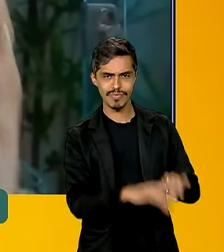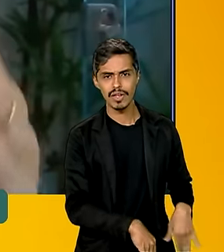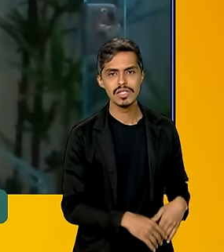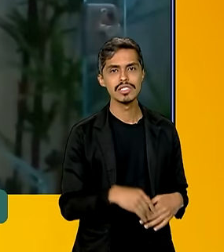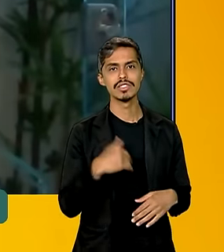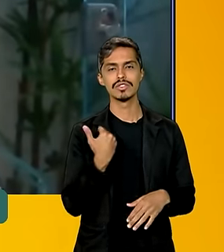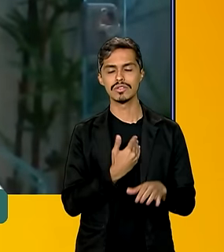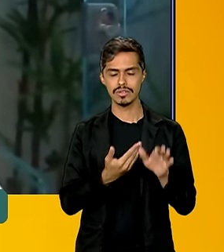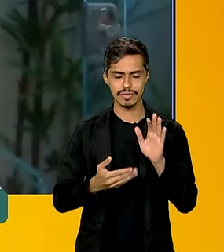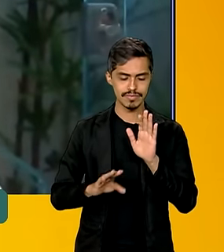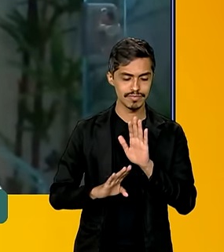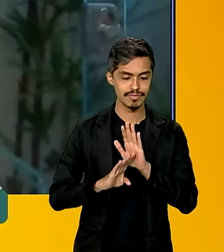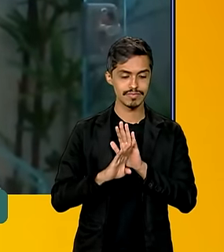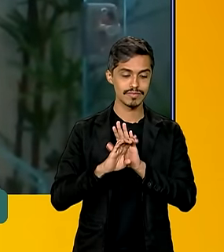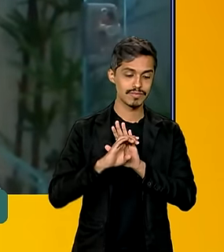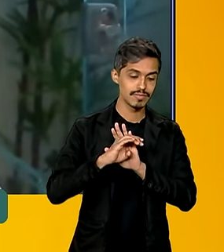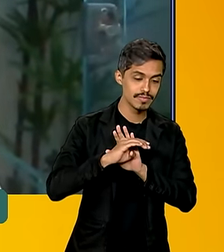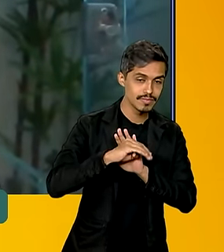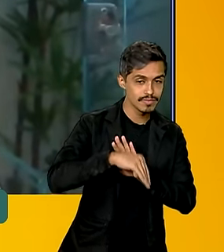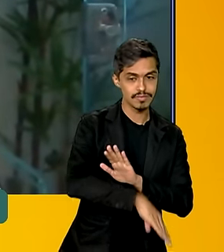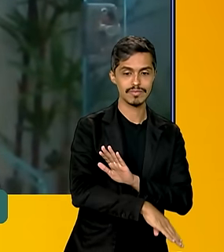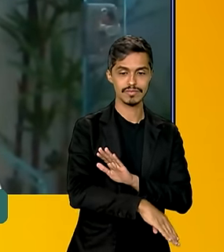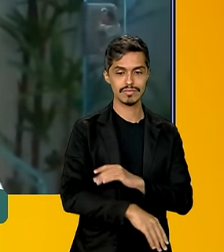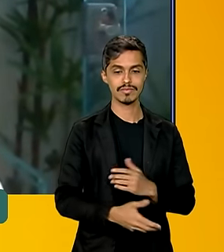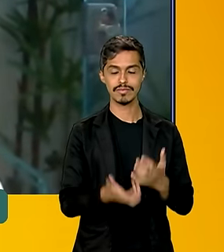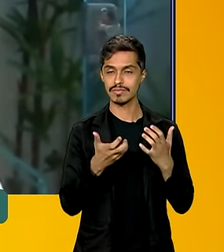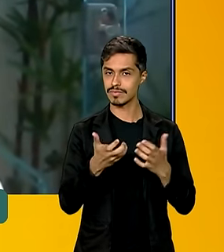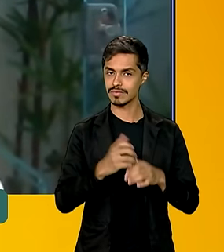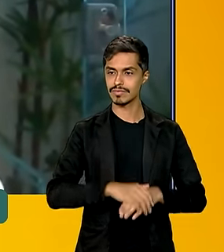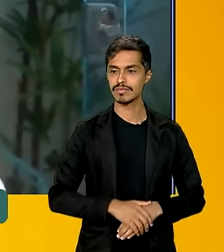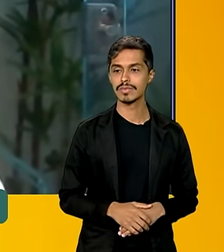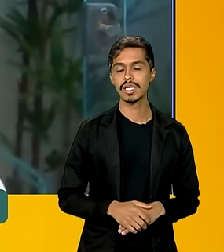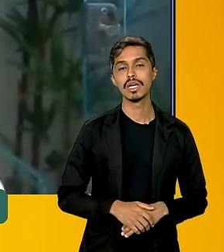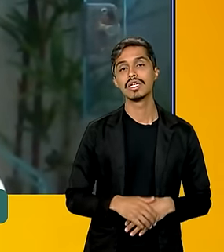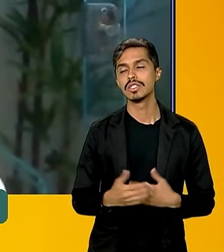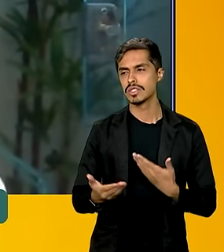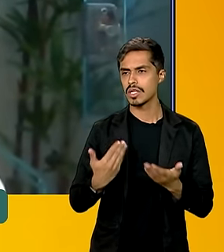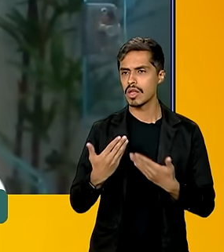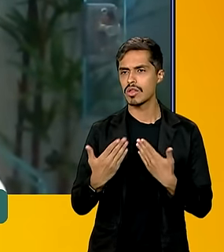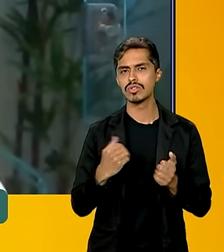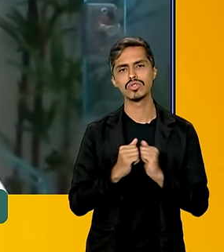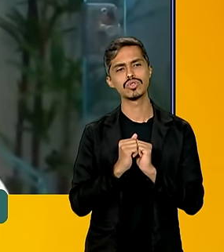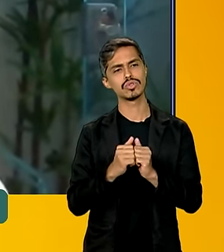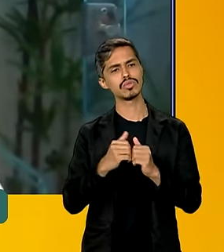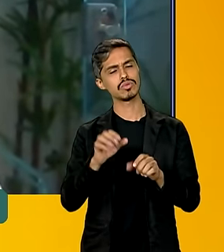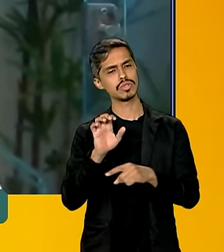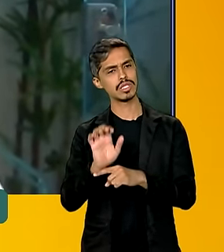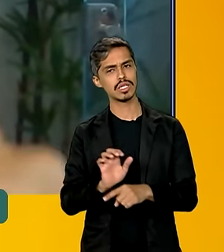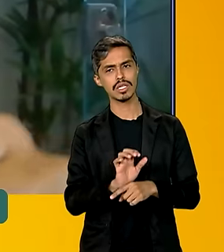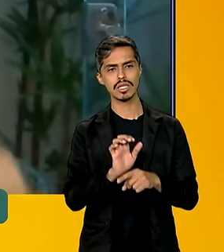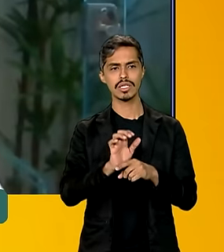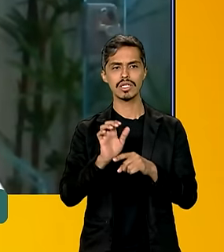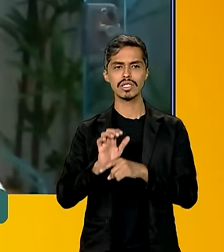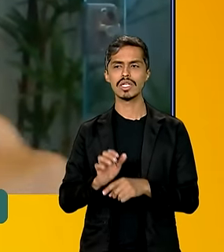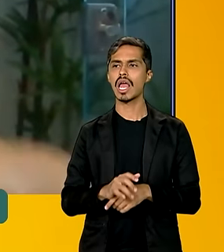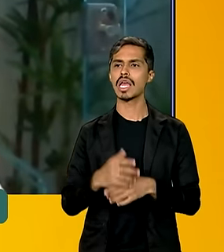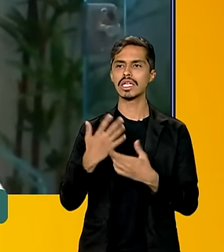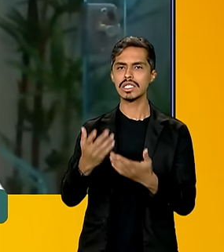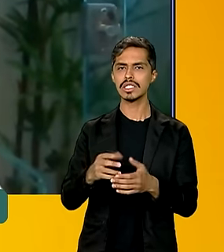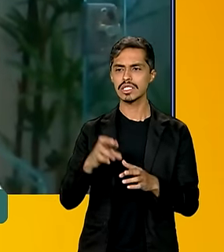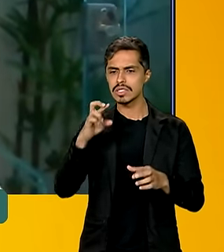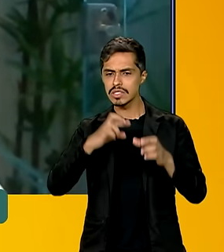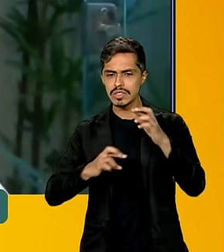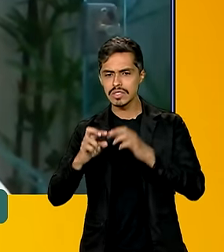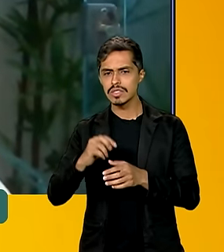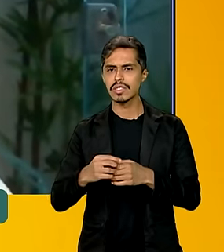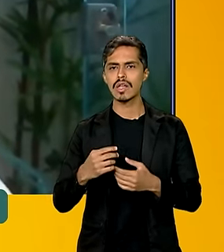a curva e começa uma queda. Vamos continuar trabalhando muito forte com os estados, em parceria com os estados, para constranger, fiscalizar